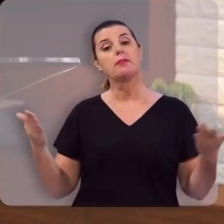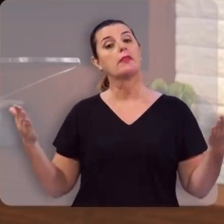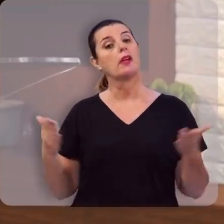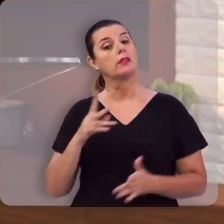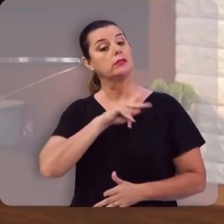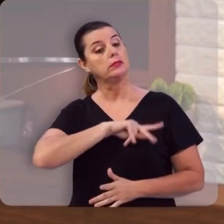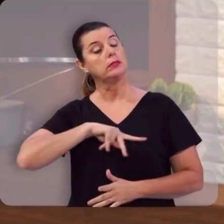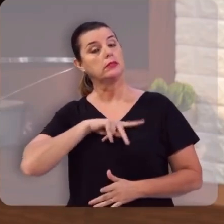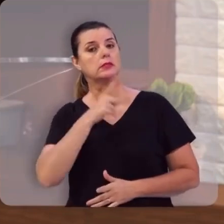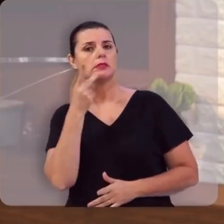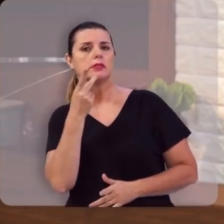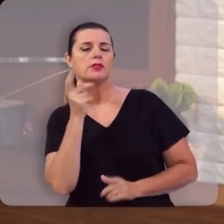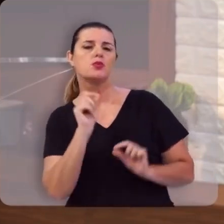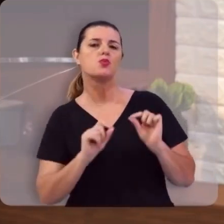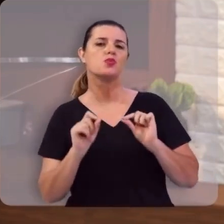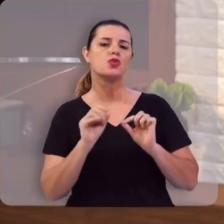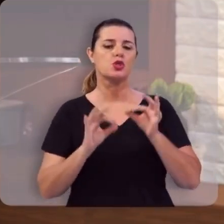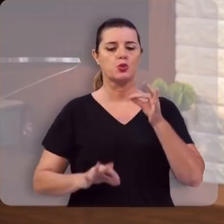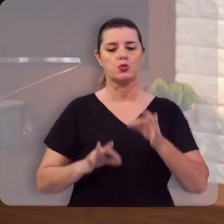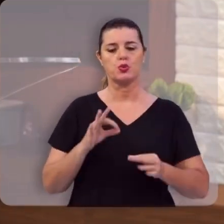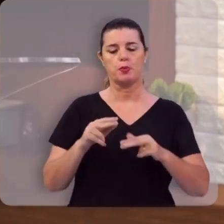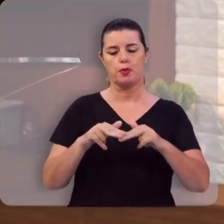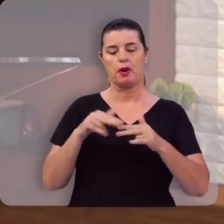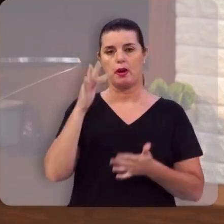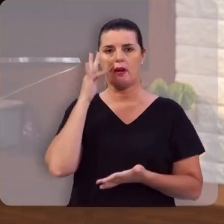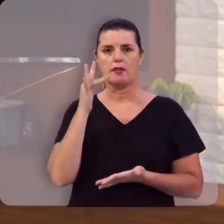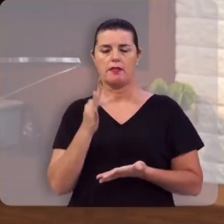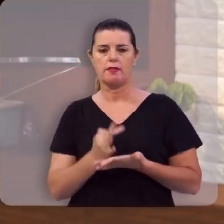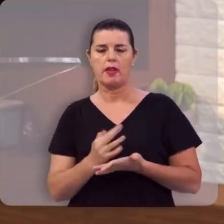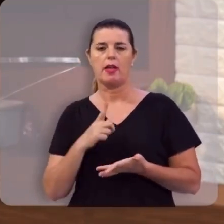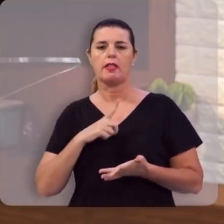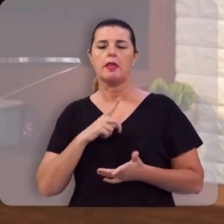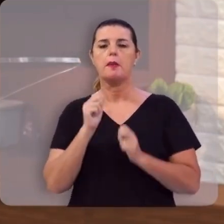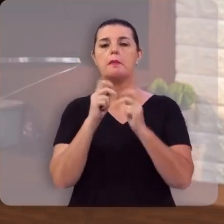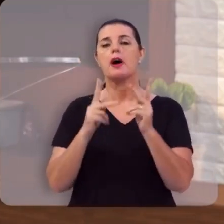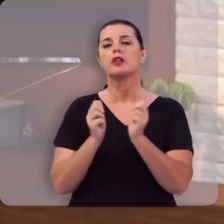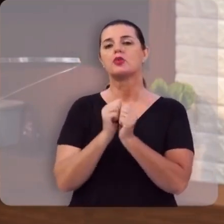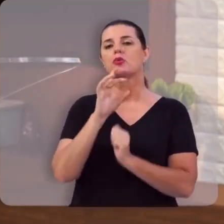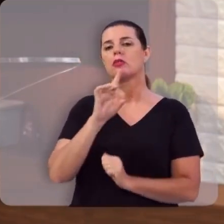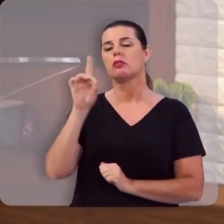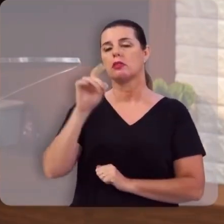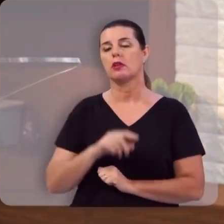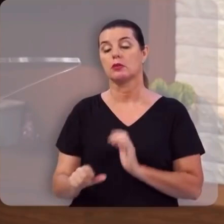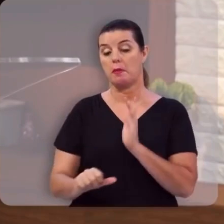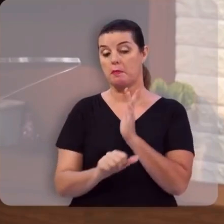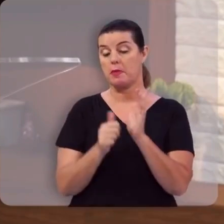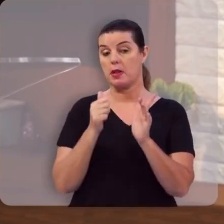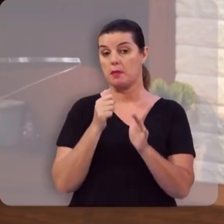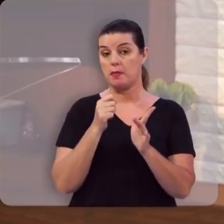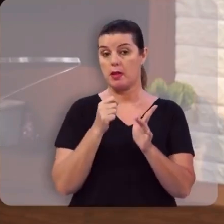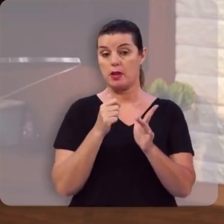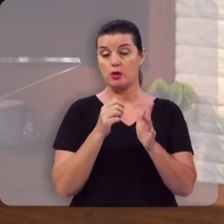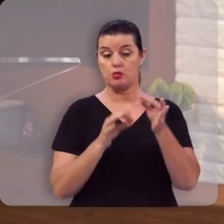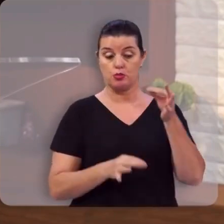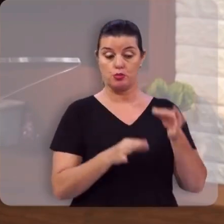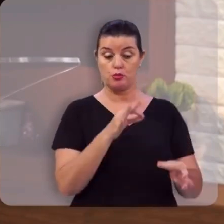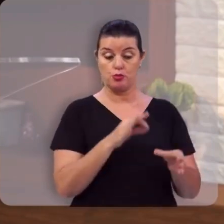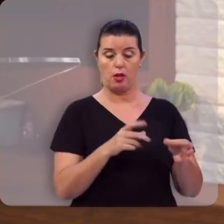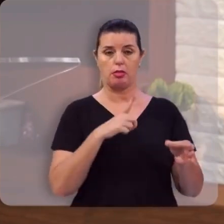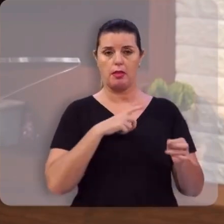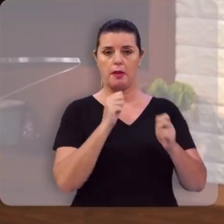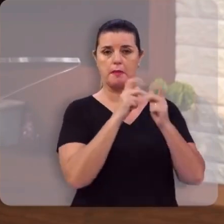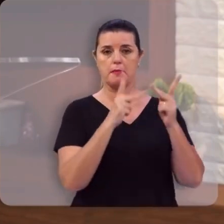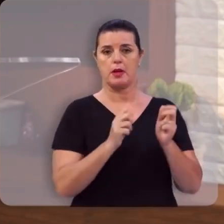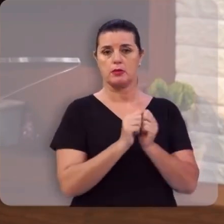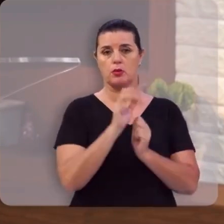Paulo vai dizer, justificados, pois, mediante a fé, temos paz com Deus. O primeiro fruto da justificação é que você tem paz